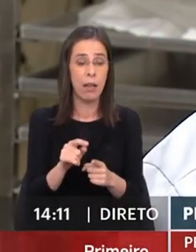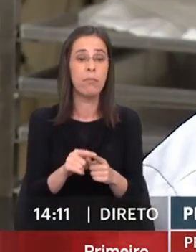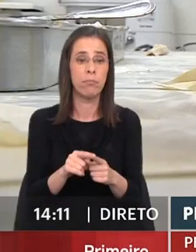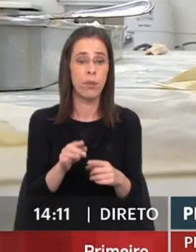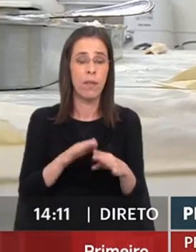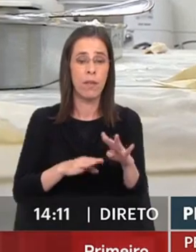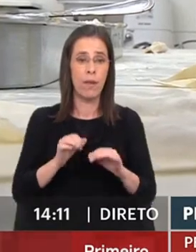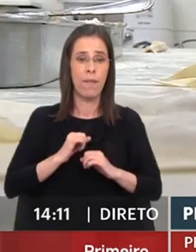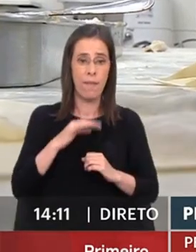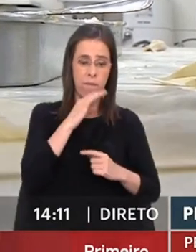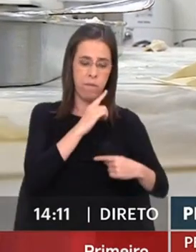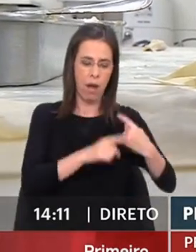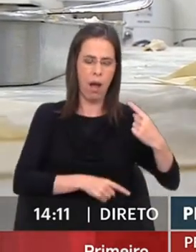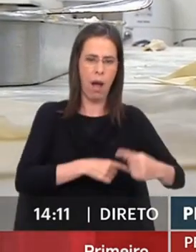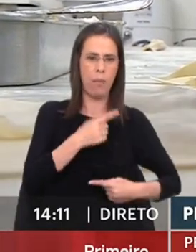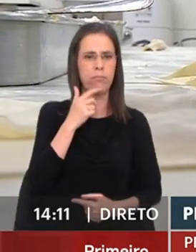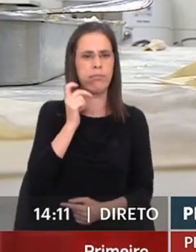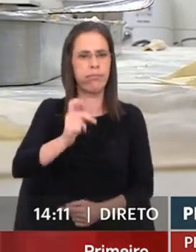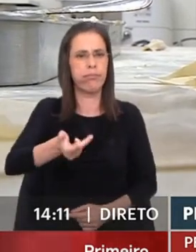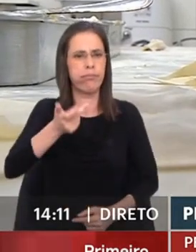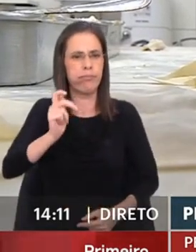produzido na minha família há muitos anos.